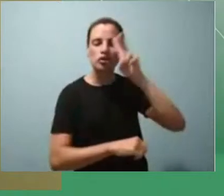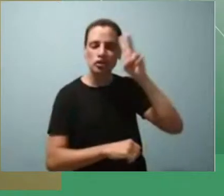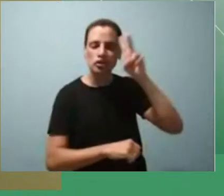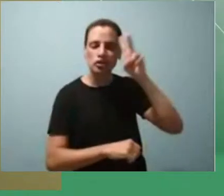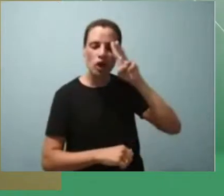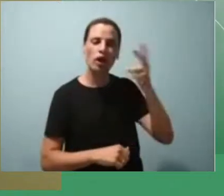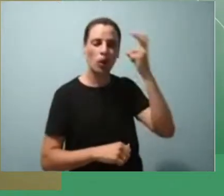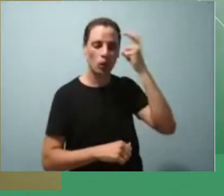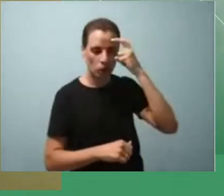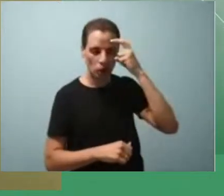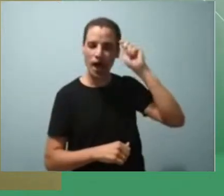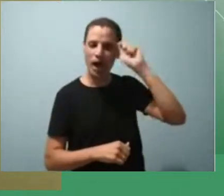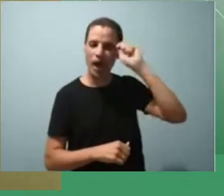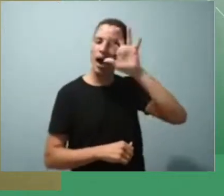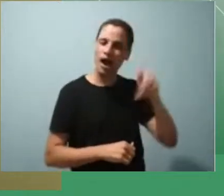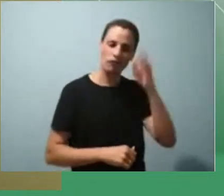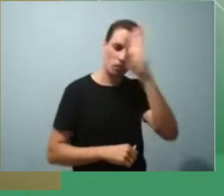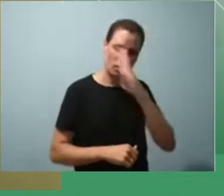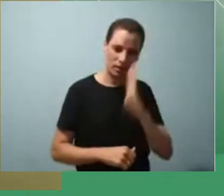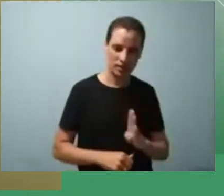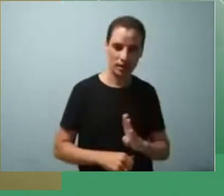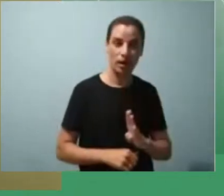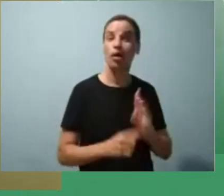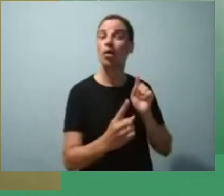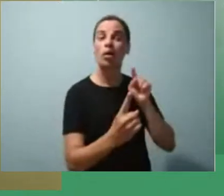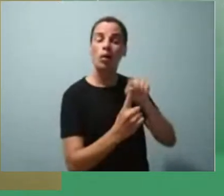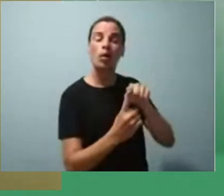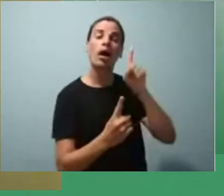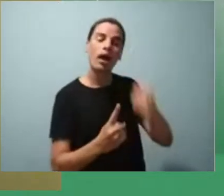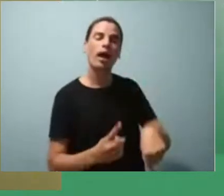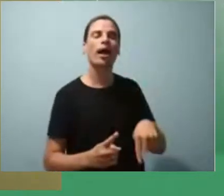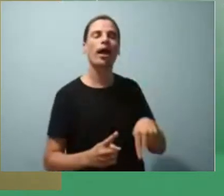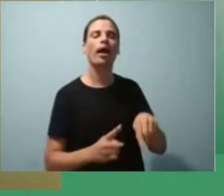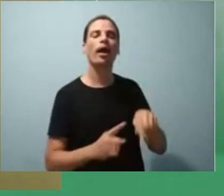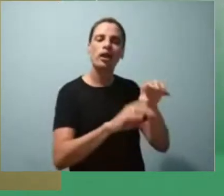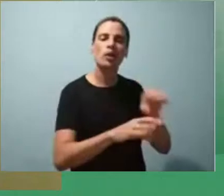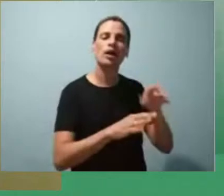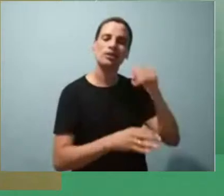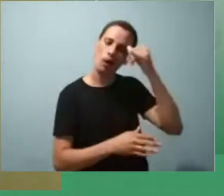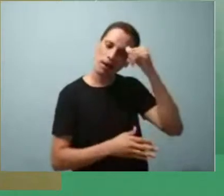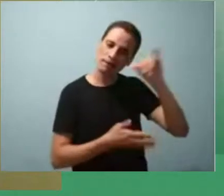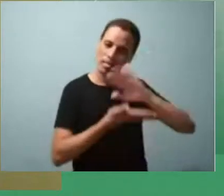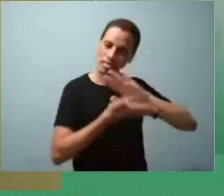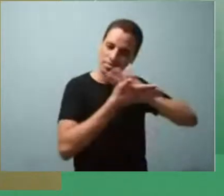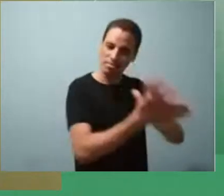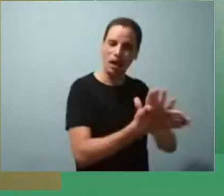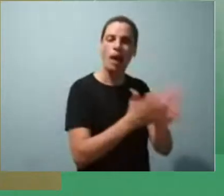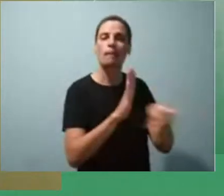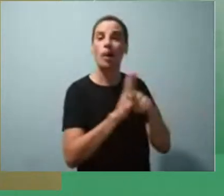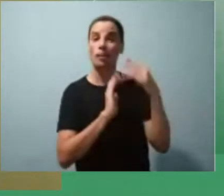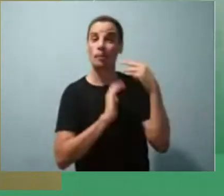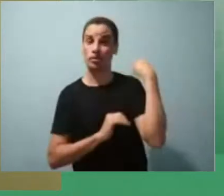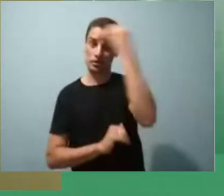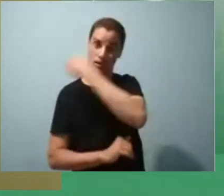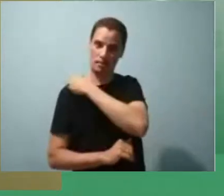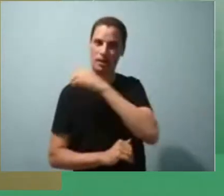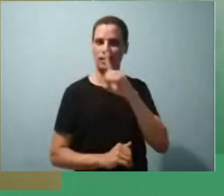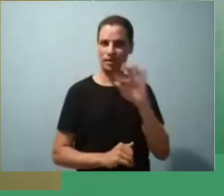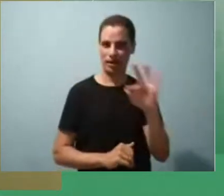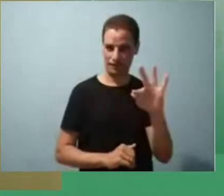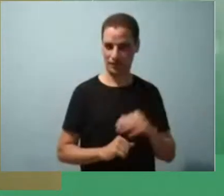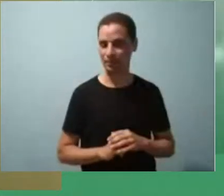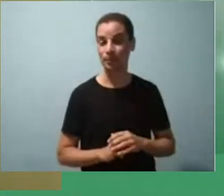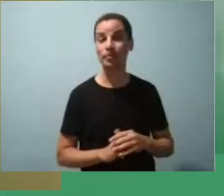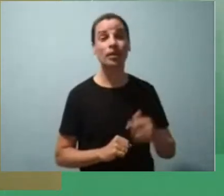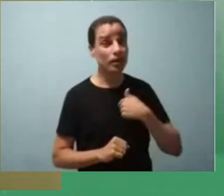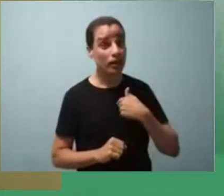promoção de uma educação antirracista, nas escolas públicas de Santa Maria Distrito Federal. Eu sou professor de escola pública,